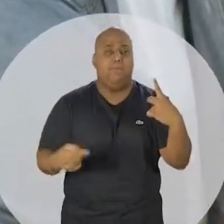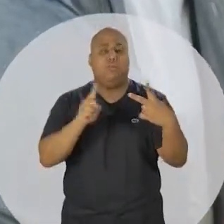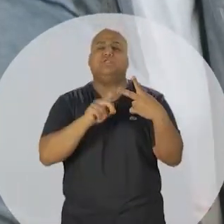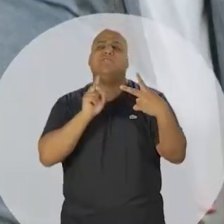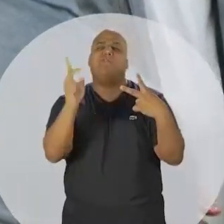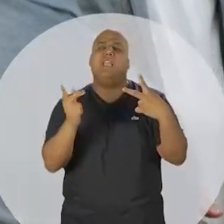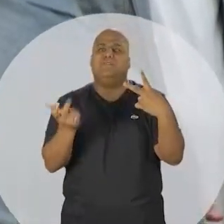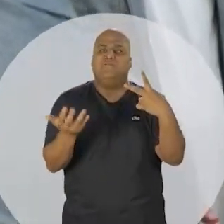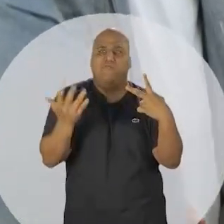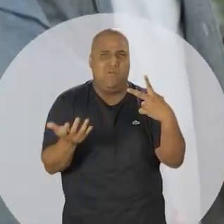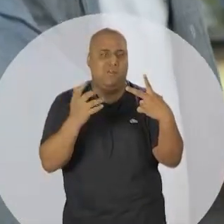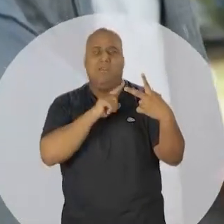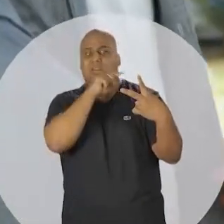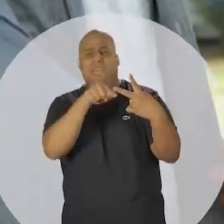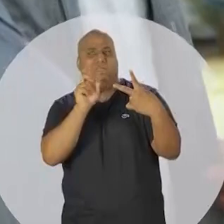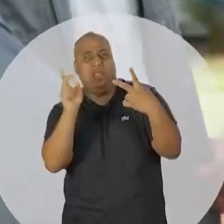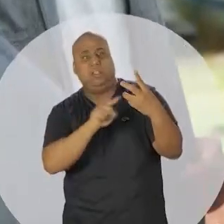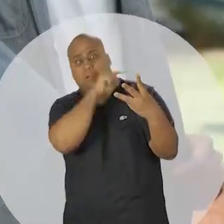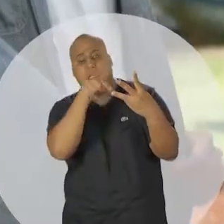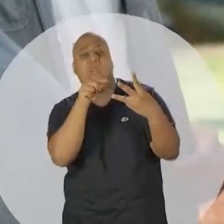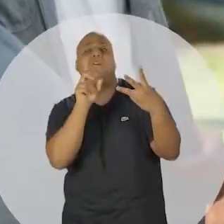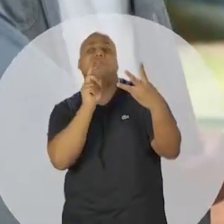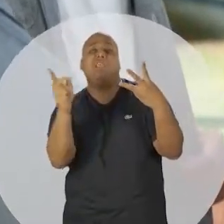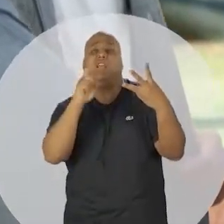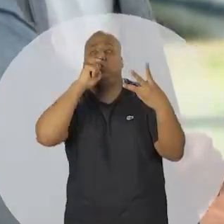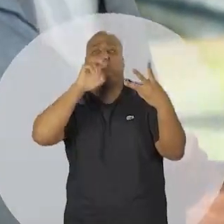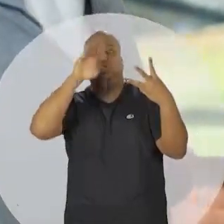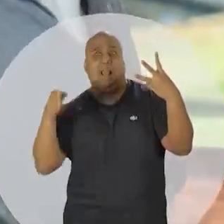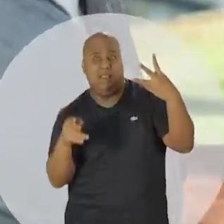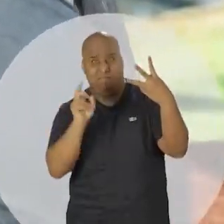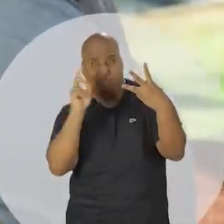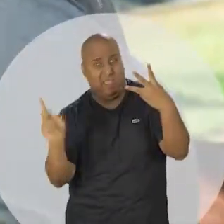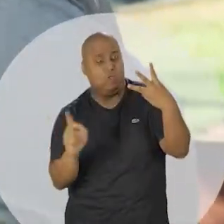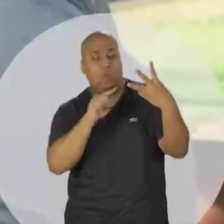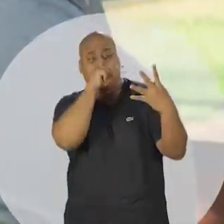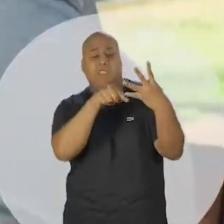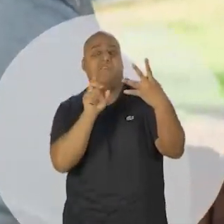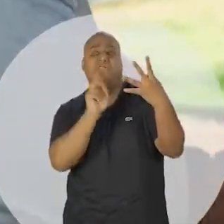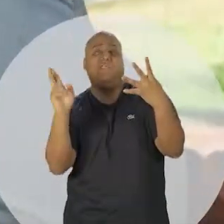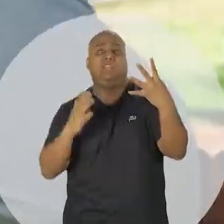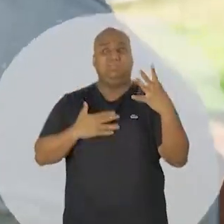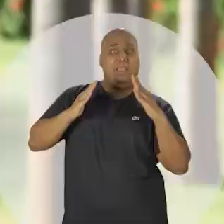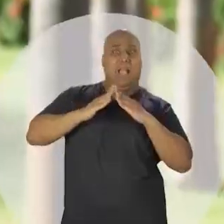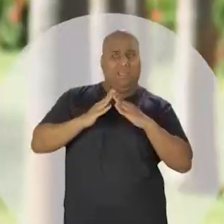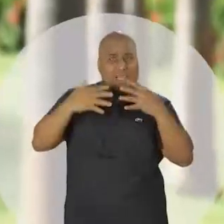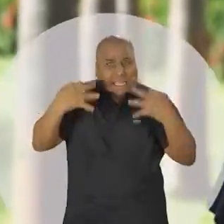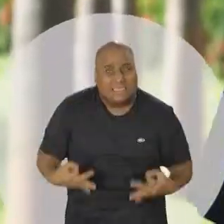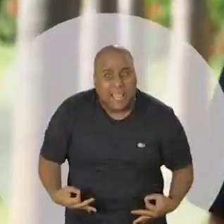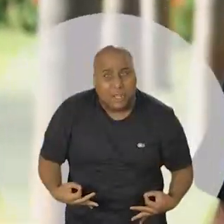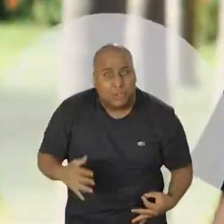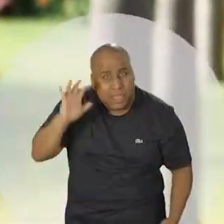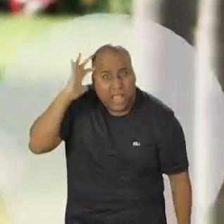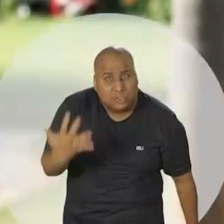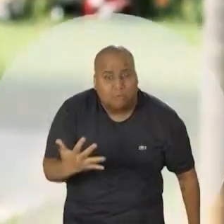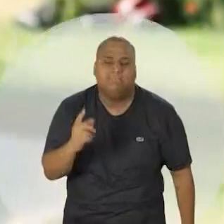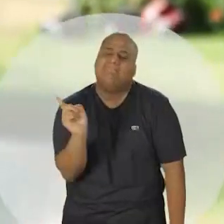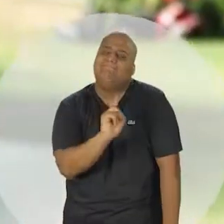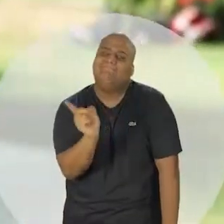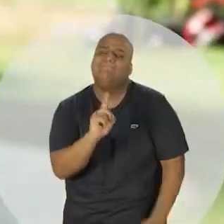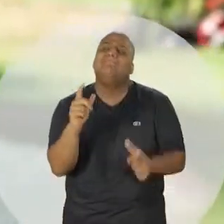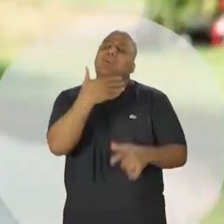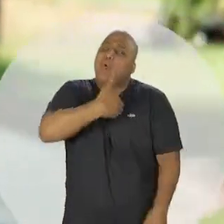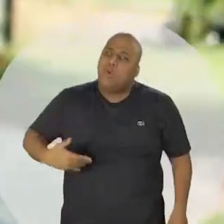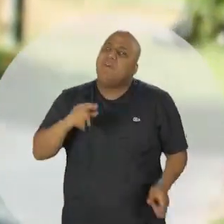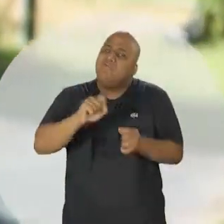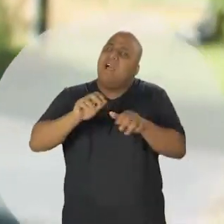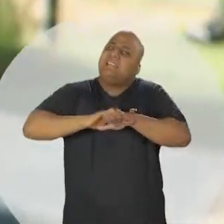no chão. No outro mês eu vendo fogão, vou passar, não tem mais como. No outro mês eu vendo a geladeira. E no fim eu tenho que vender a casa. Evidentemente que isso não é